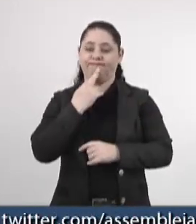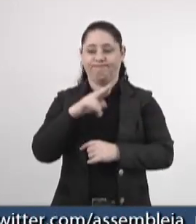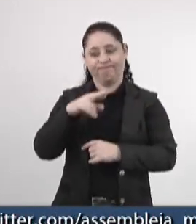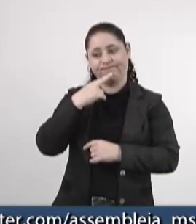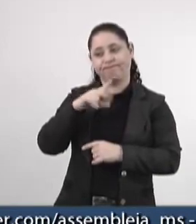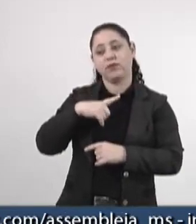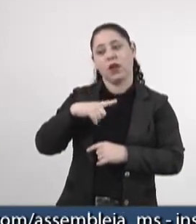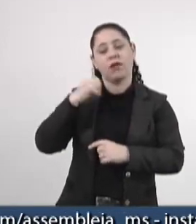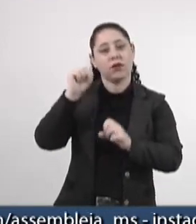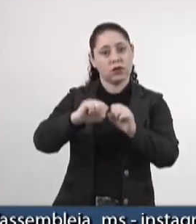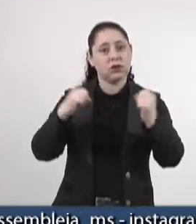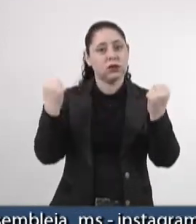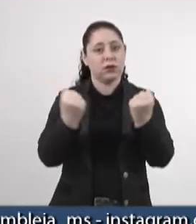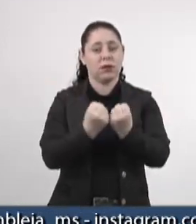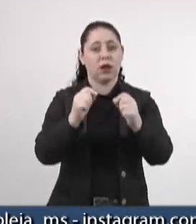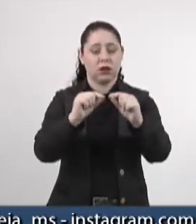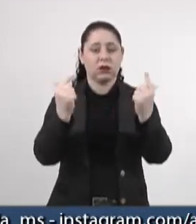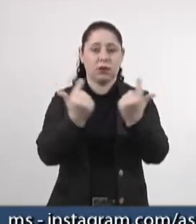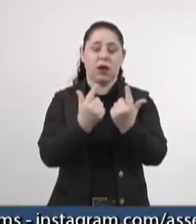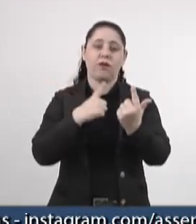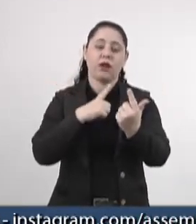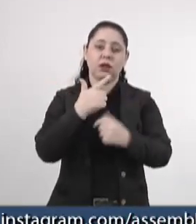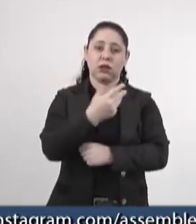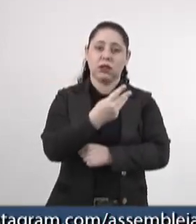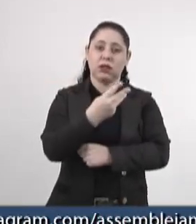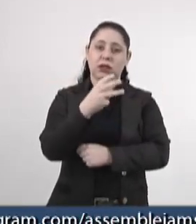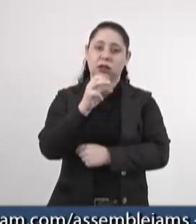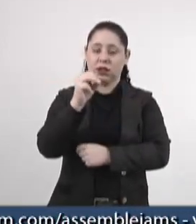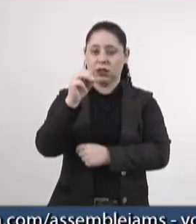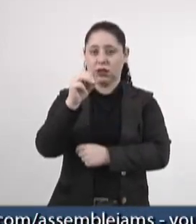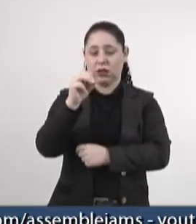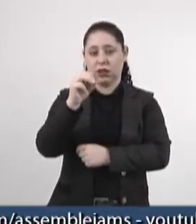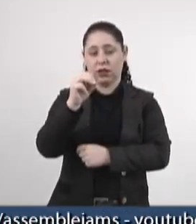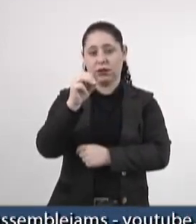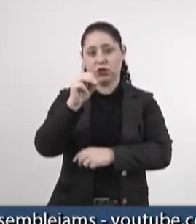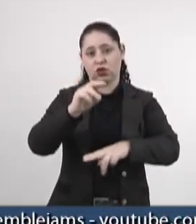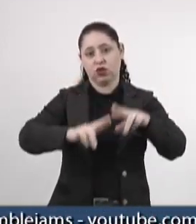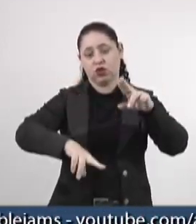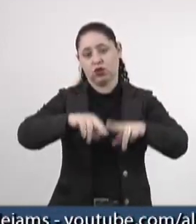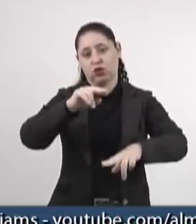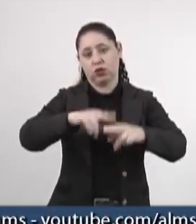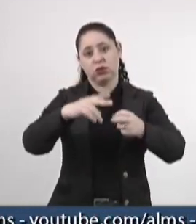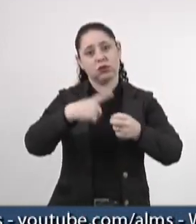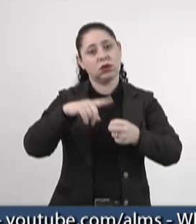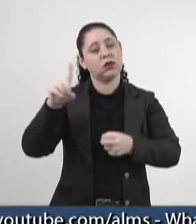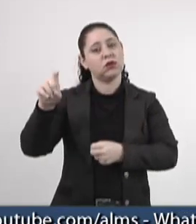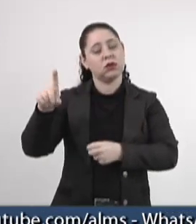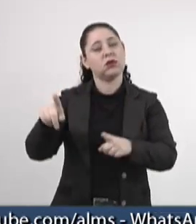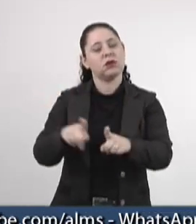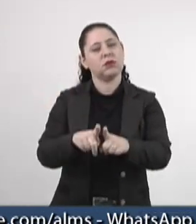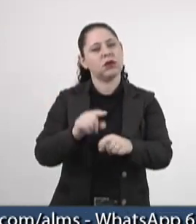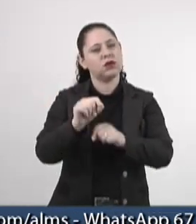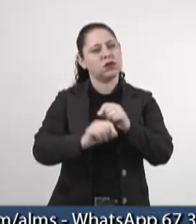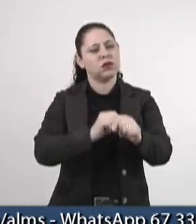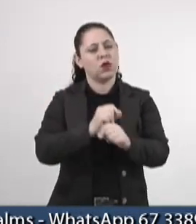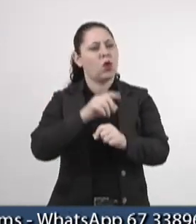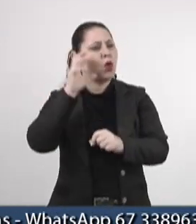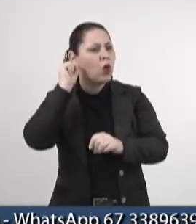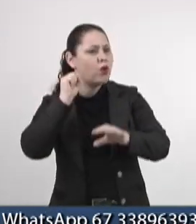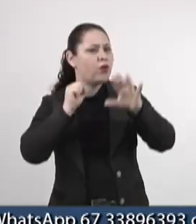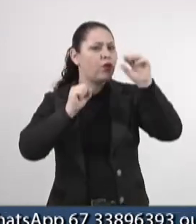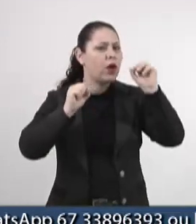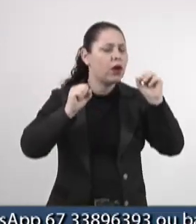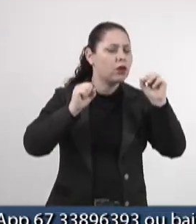colhidas no seminário realizado pela Assembleia Legislativa, dia 30, dos 6, na cidade de Dourados, também no processo de escuta do